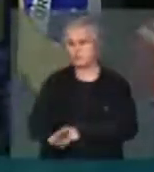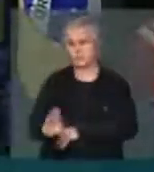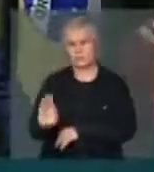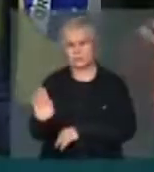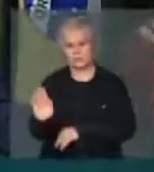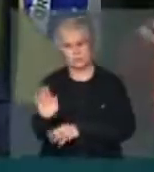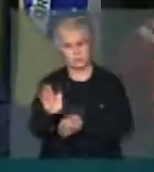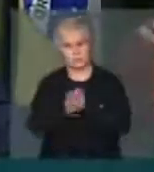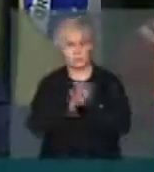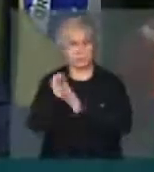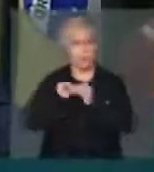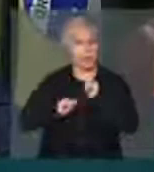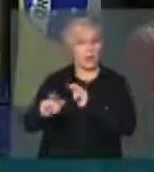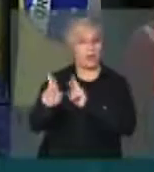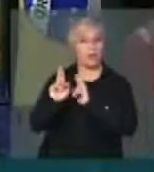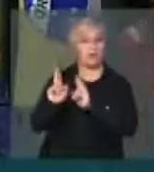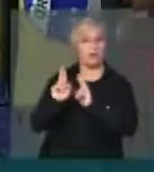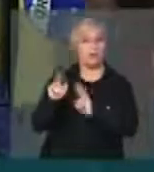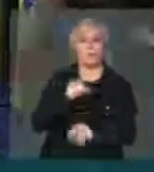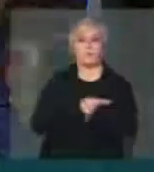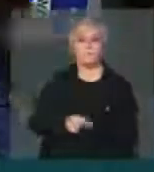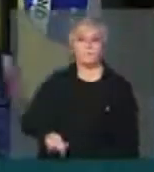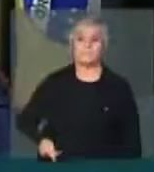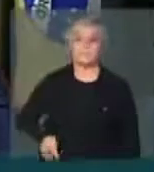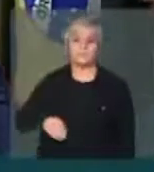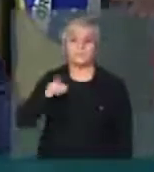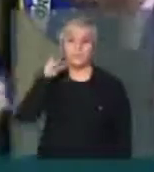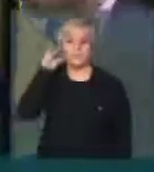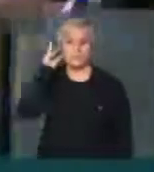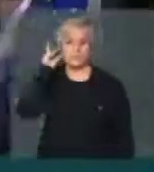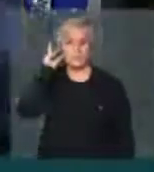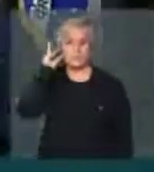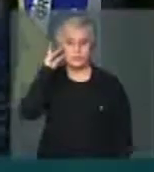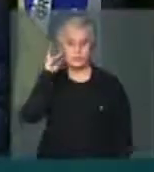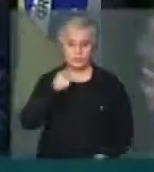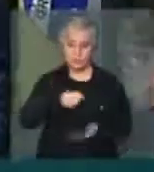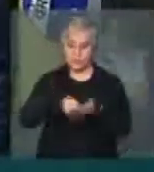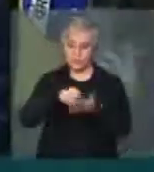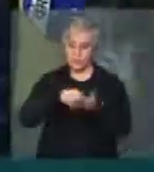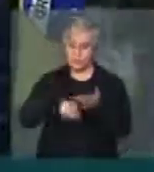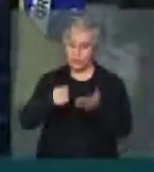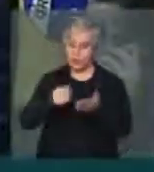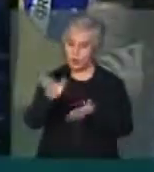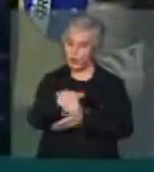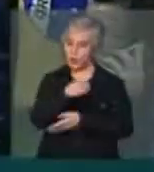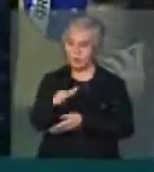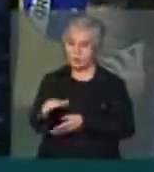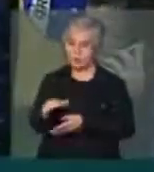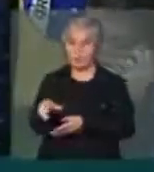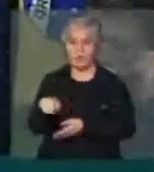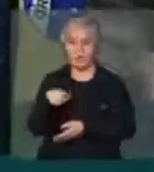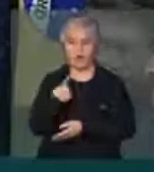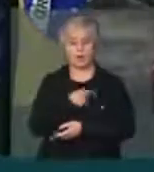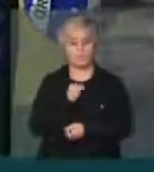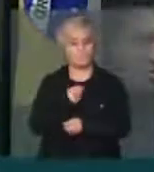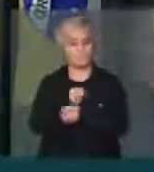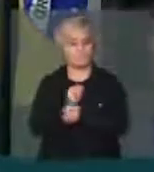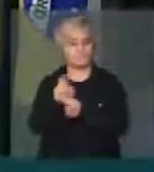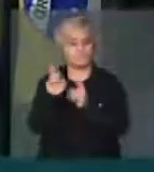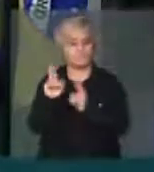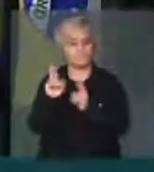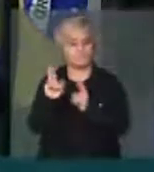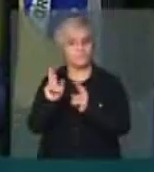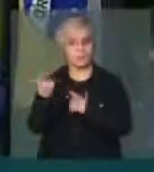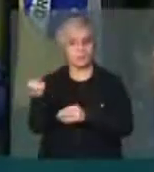expectativa da presidente Dilma Rousseff em sancionar ou vetar e apostamos na sanção do